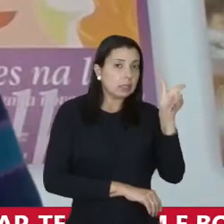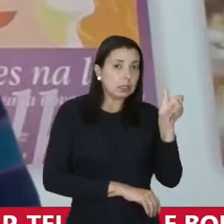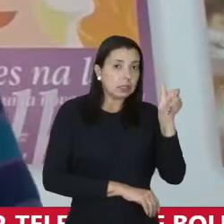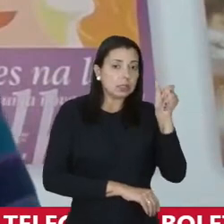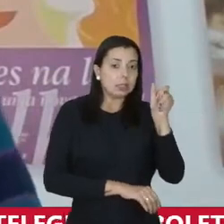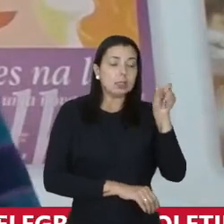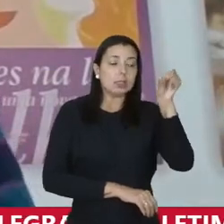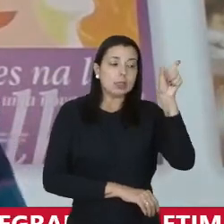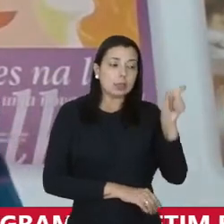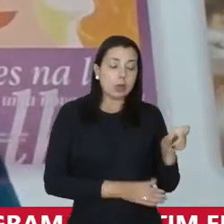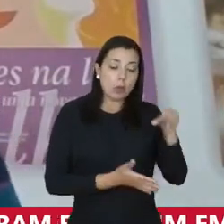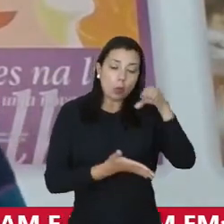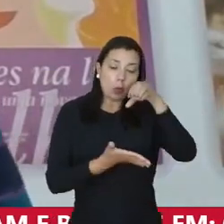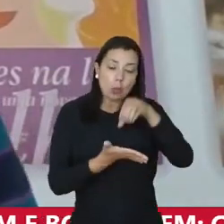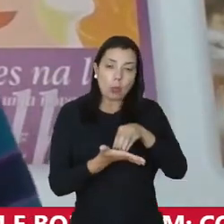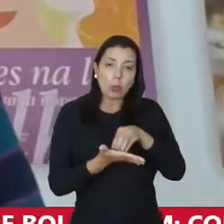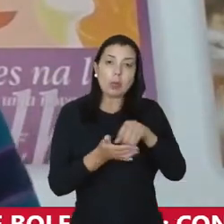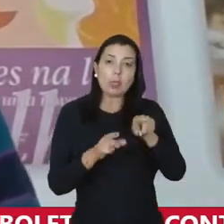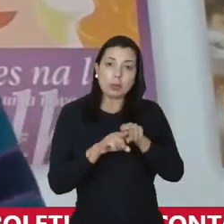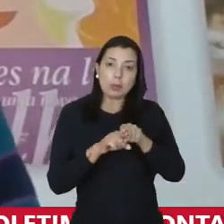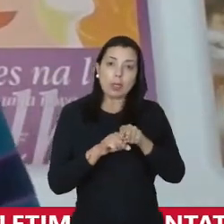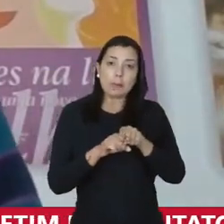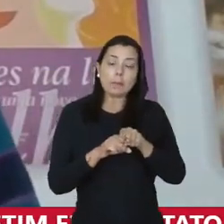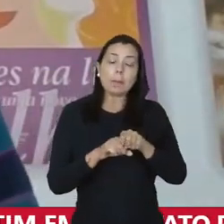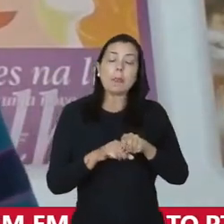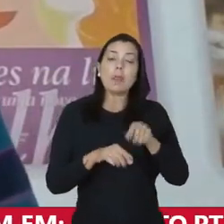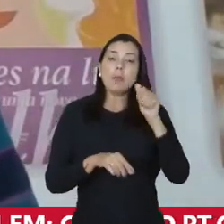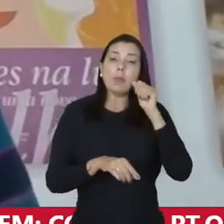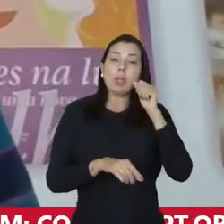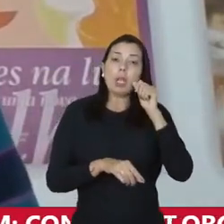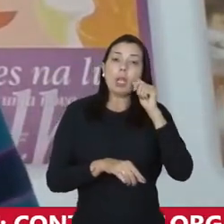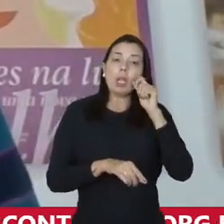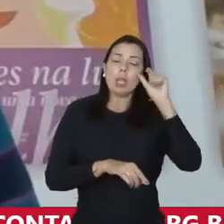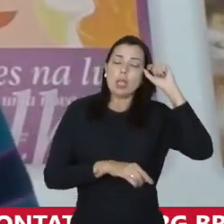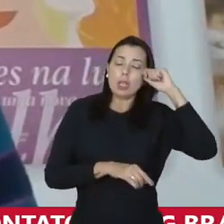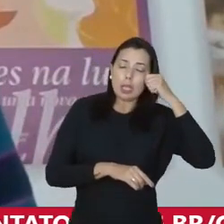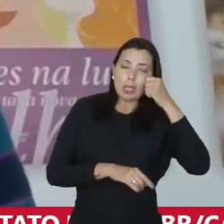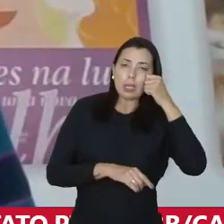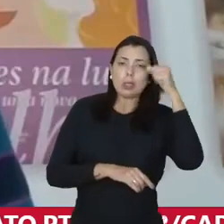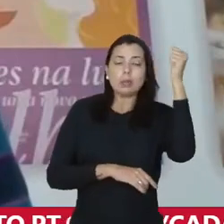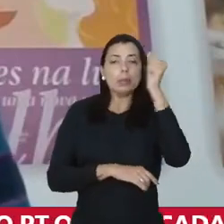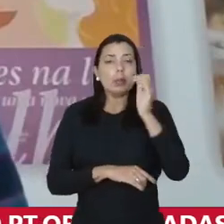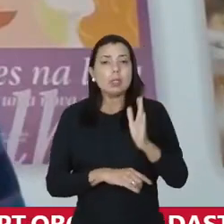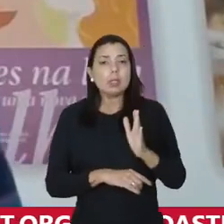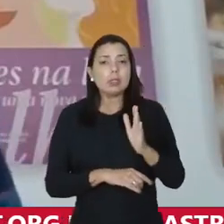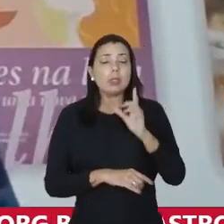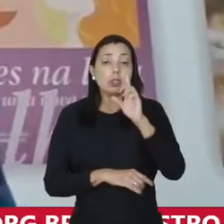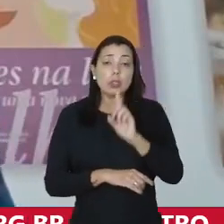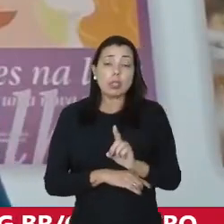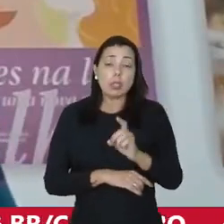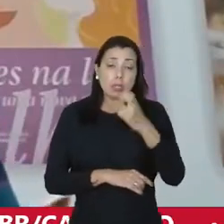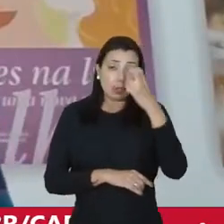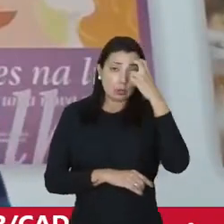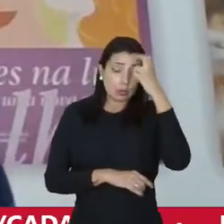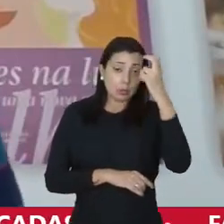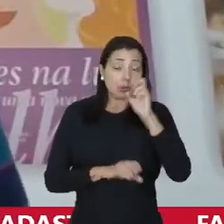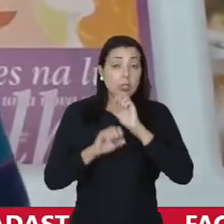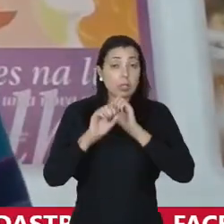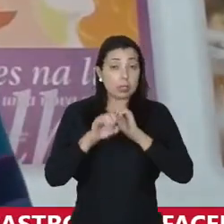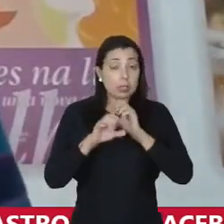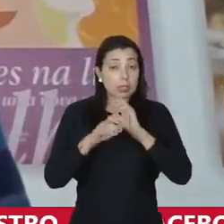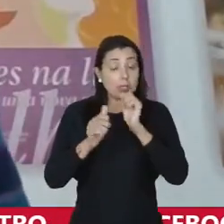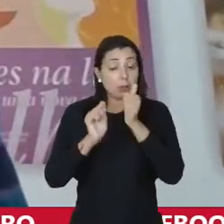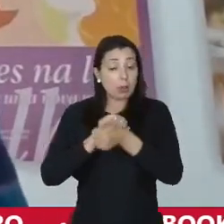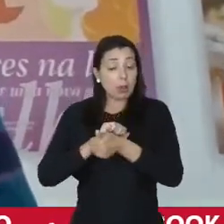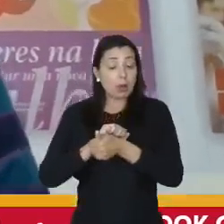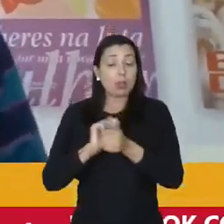mulheres afro-brasileiras. Ele tem um outro capítulo que fala do direito à cultura, educação, esporte e lazer.